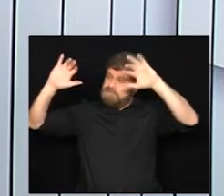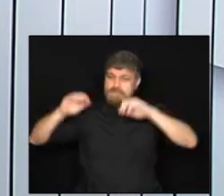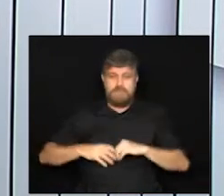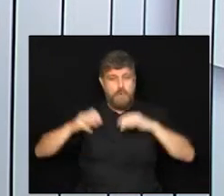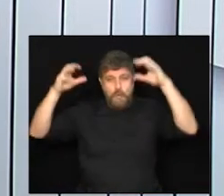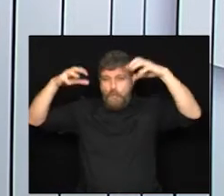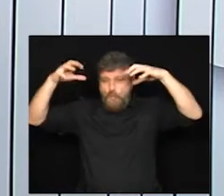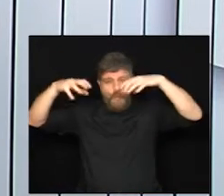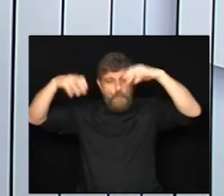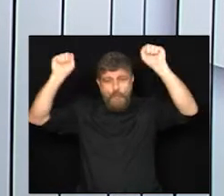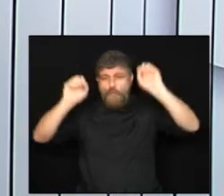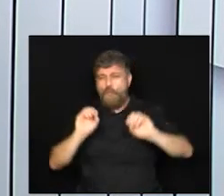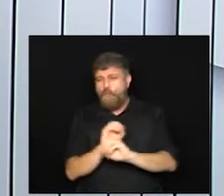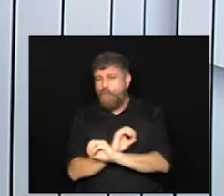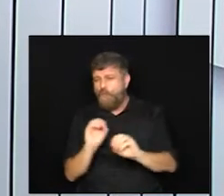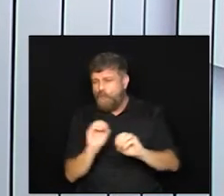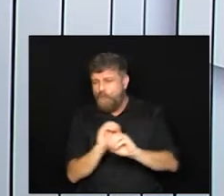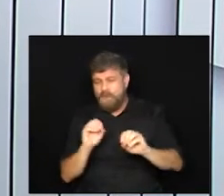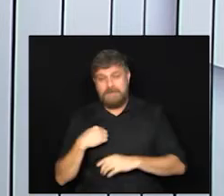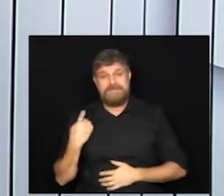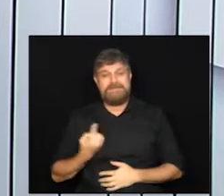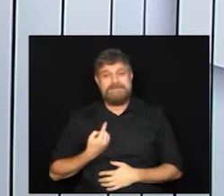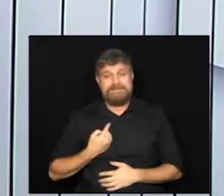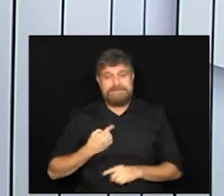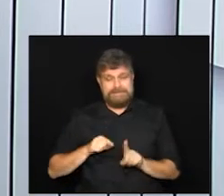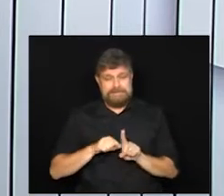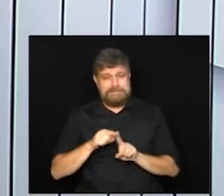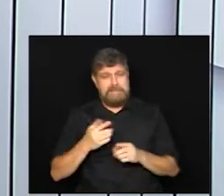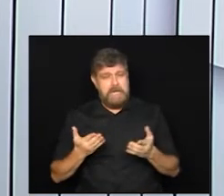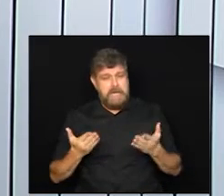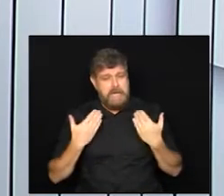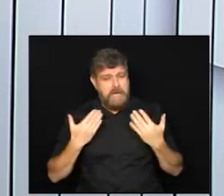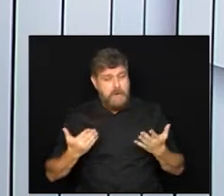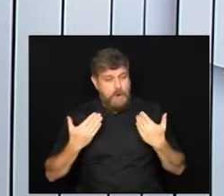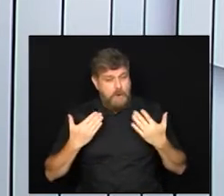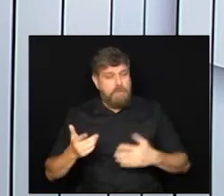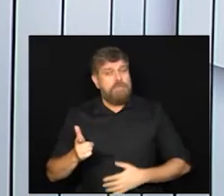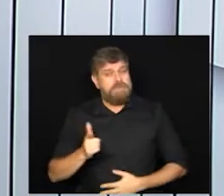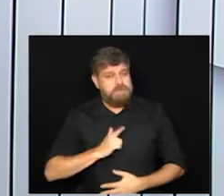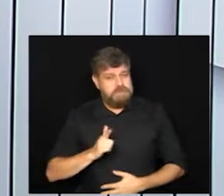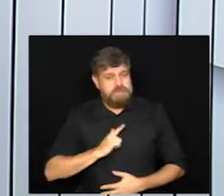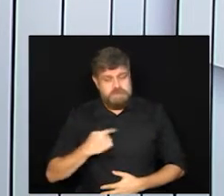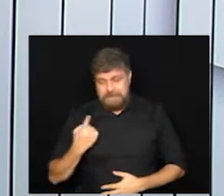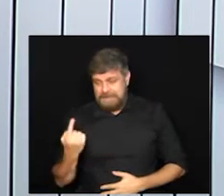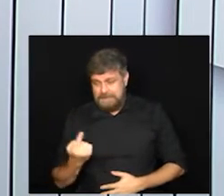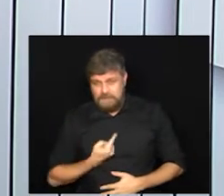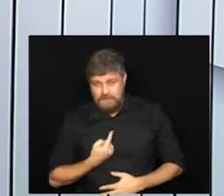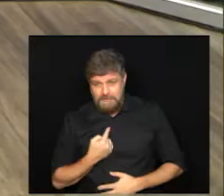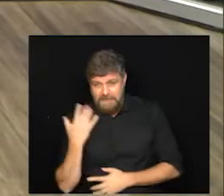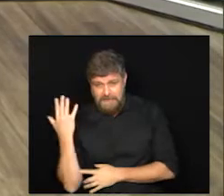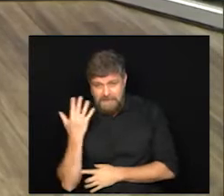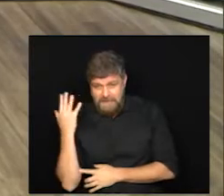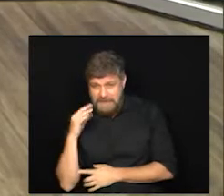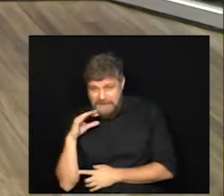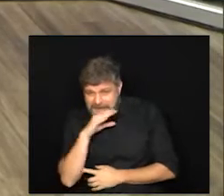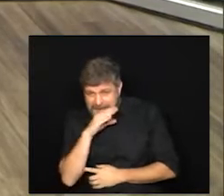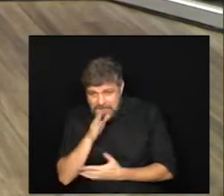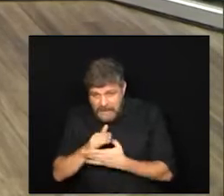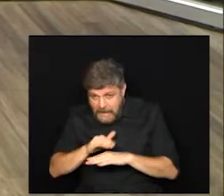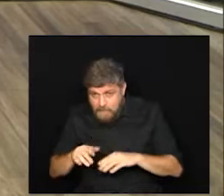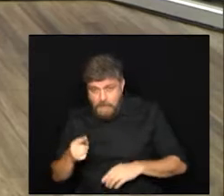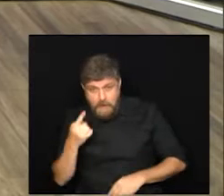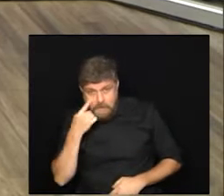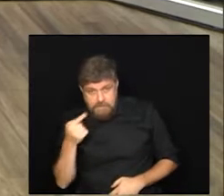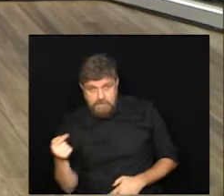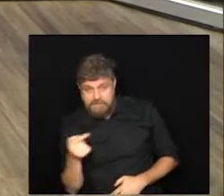previsão de chuva sobre as temperaturas elas seguem altas apesar de não estarmos mais no verão olha só aqui na minha